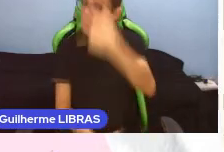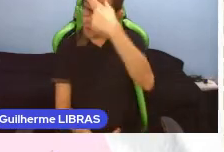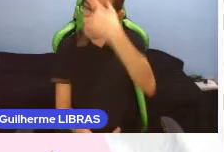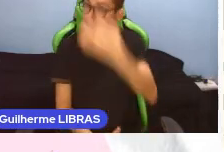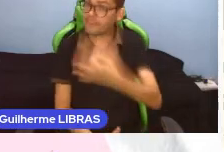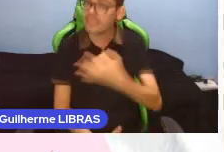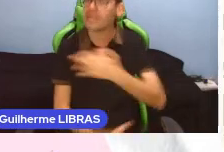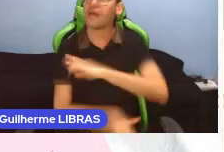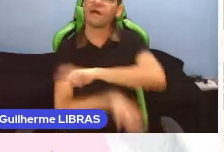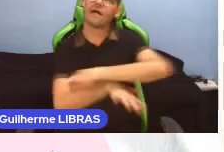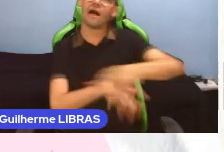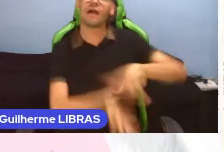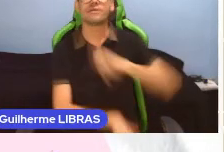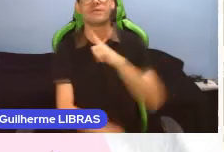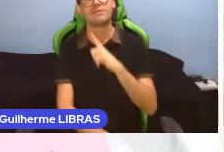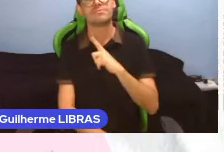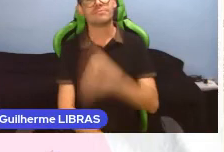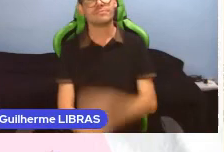diferenças.